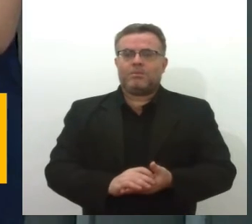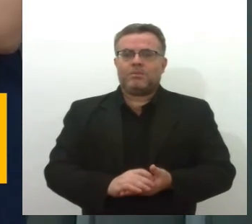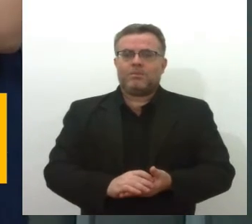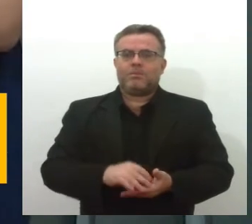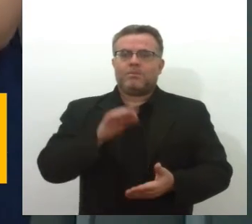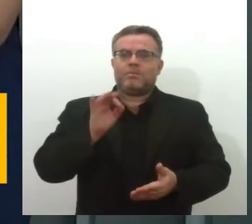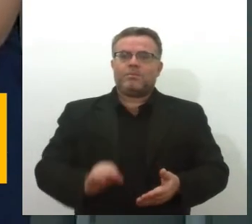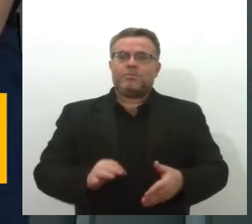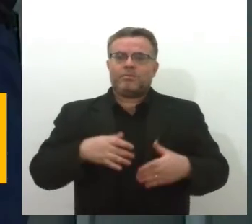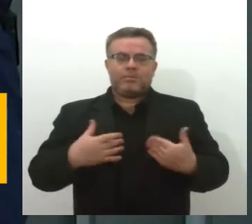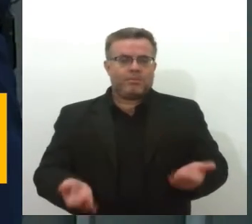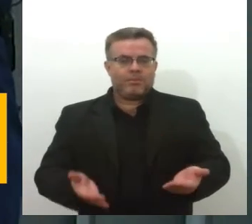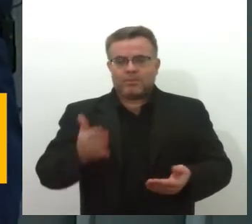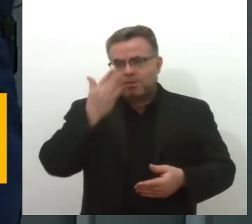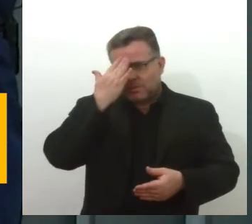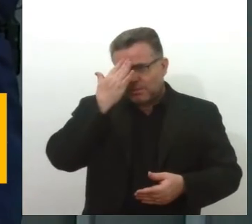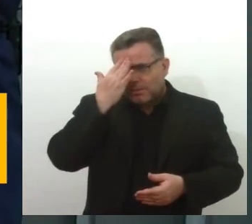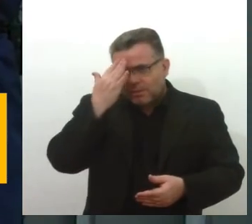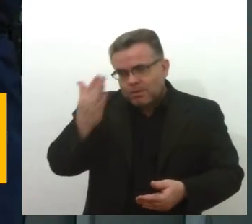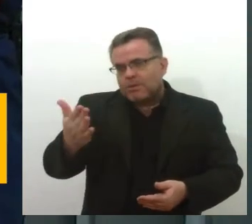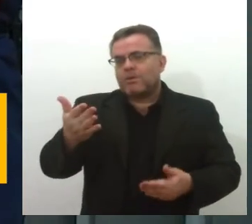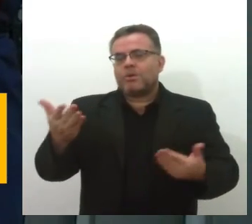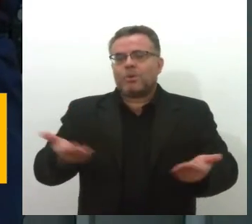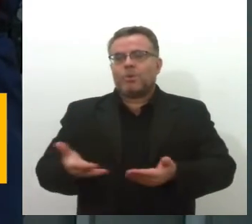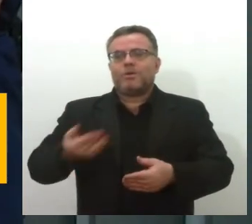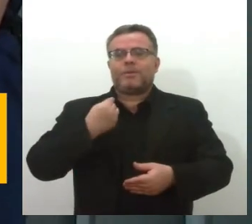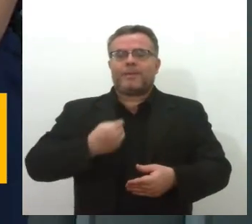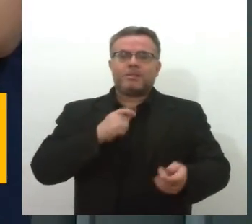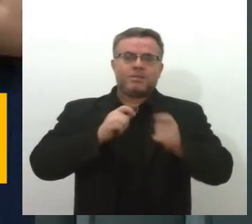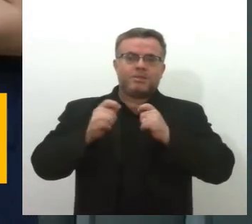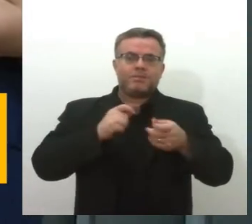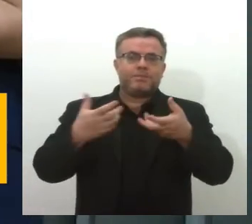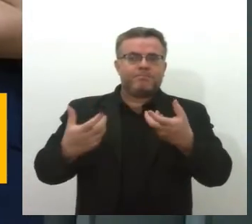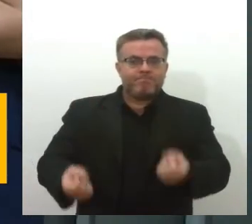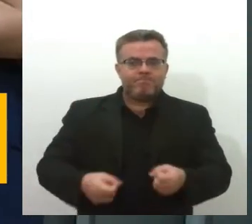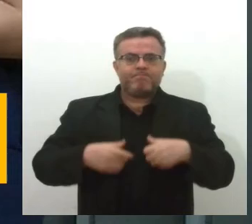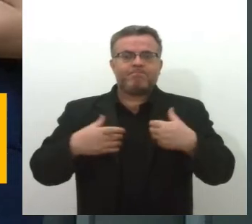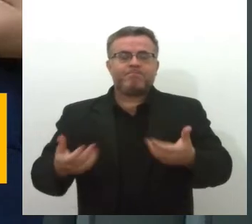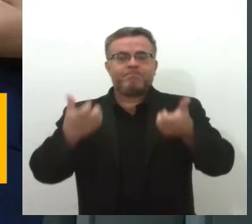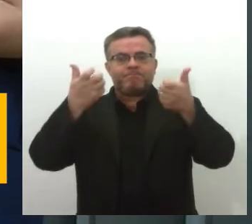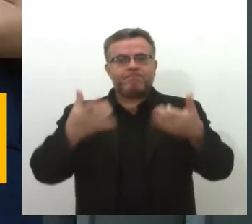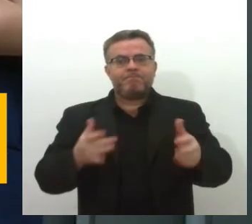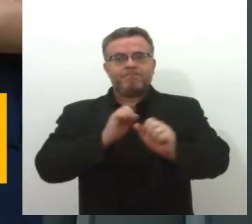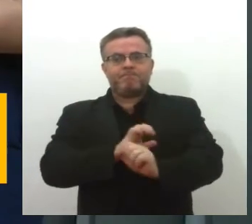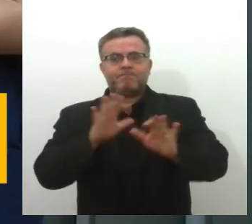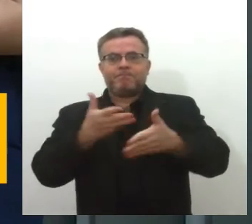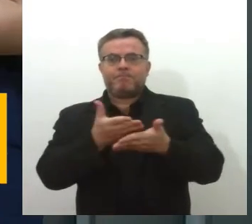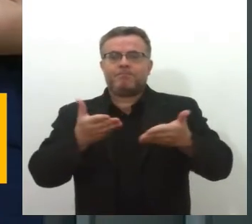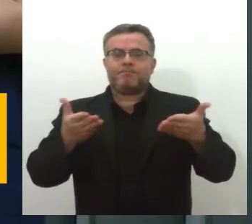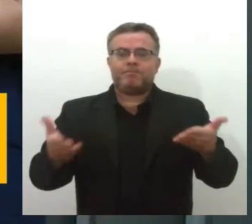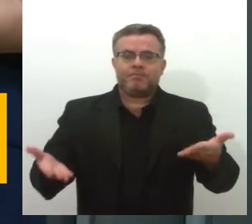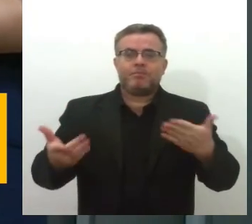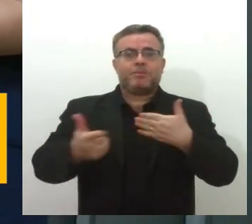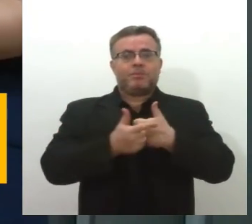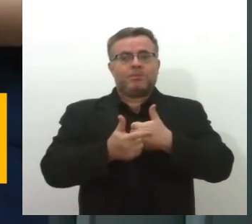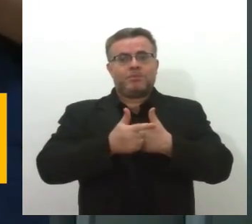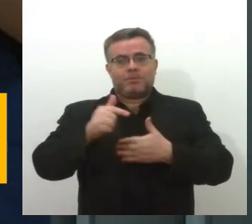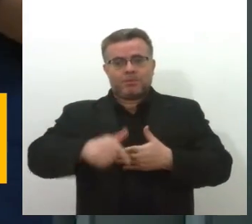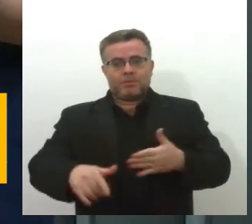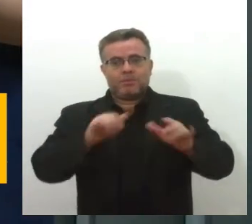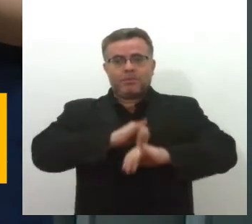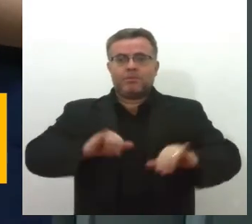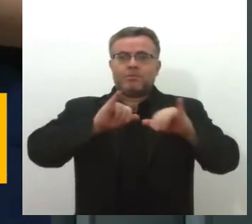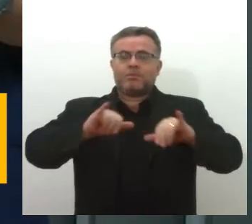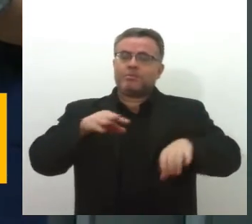Exatamente. Doutor Benedito, muito obrigada pela sua participação no nosso jornal, por esses esclarecimentos para a sociedade. O nosso papel é esse aqui, é informar.